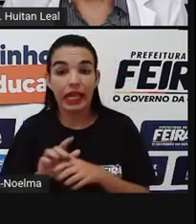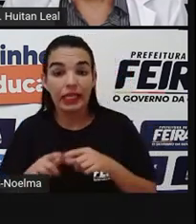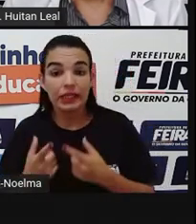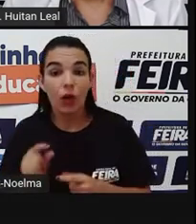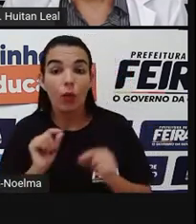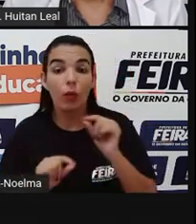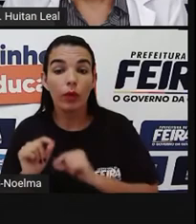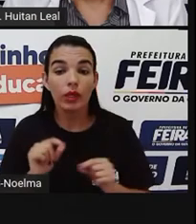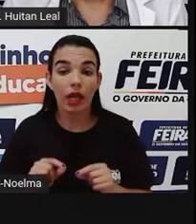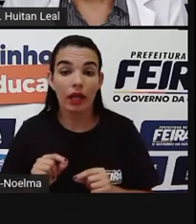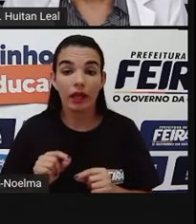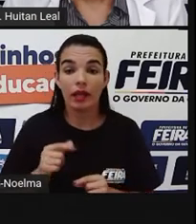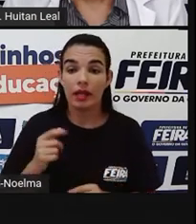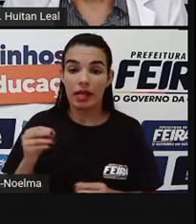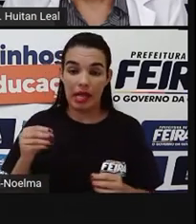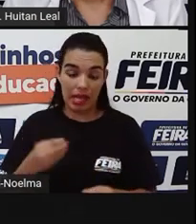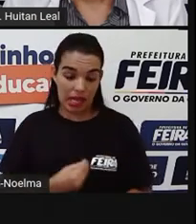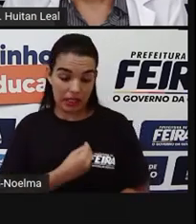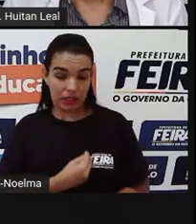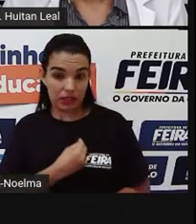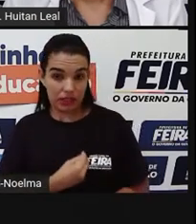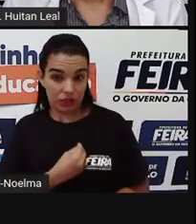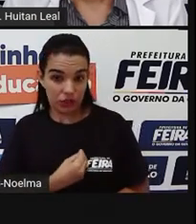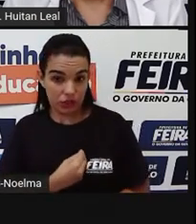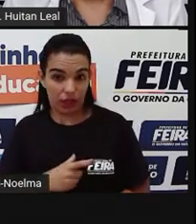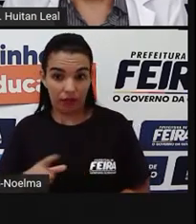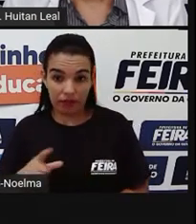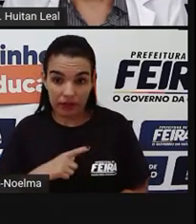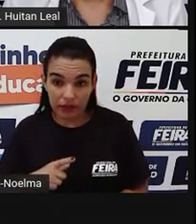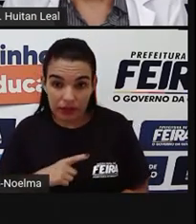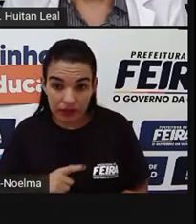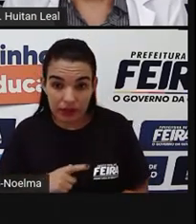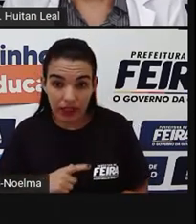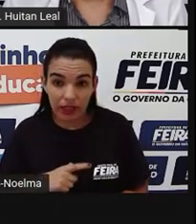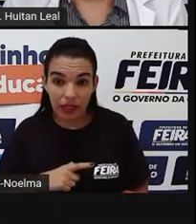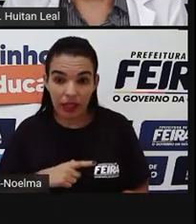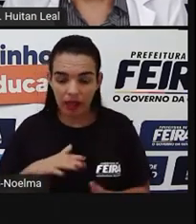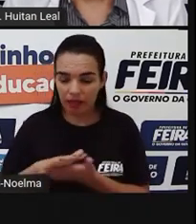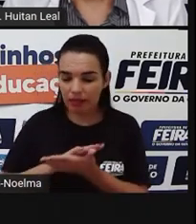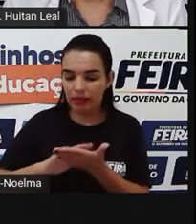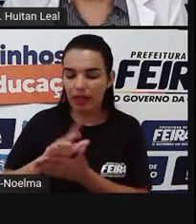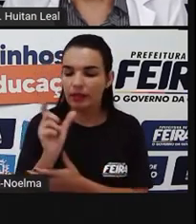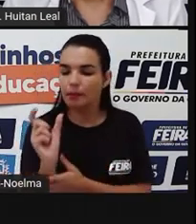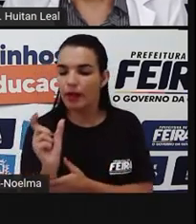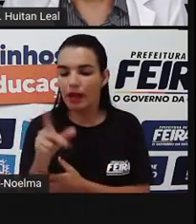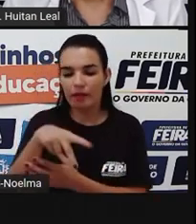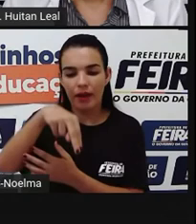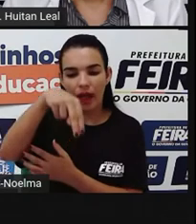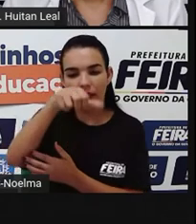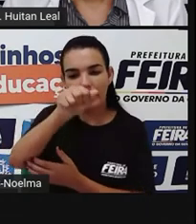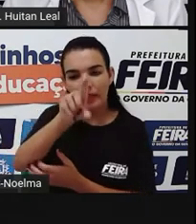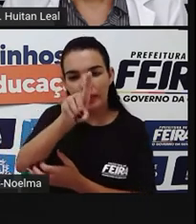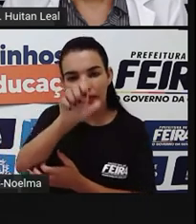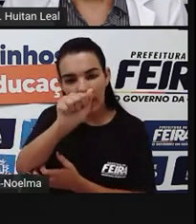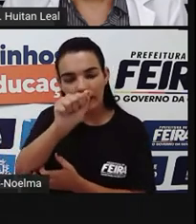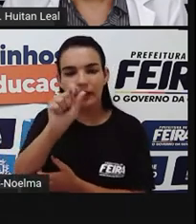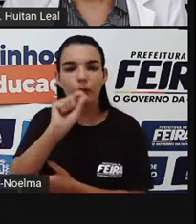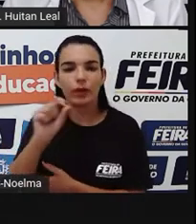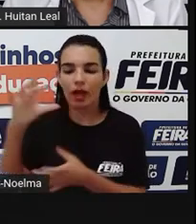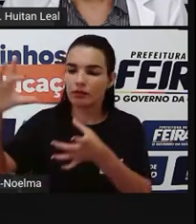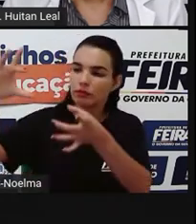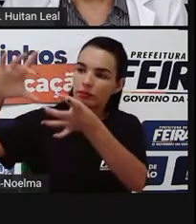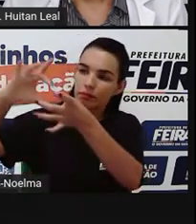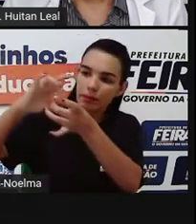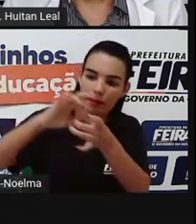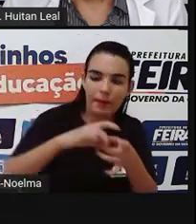nós, o pronome nós, ao verbo existir. Existe. E a palavra nada está ligada ao verbo existir, sem